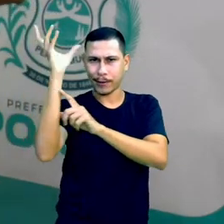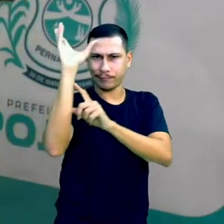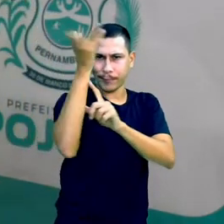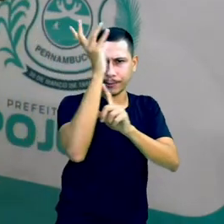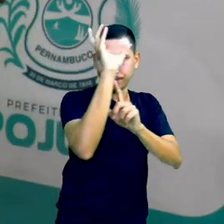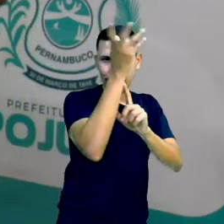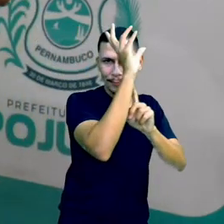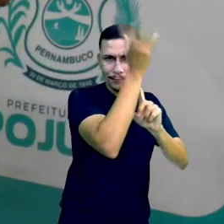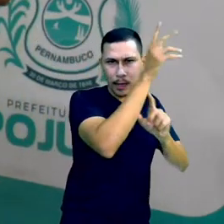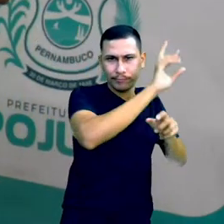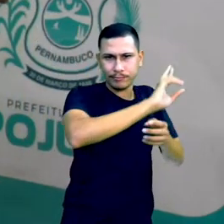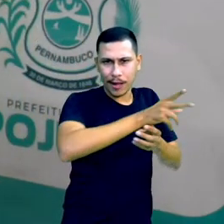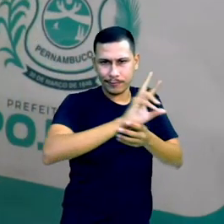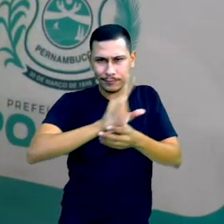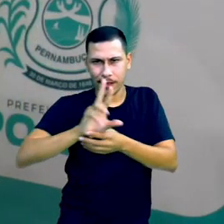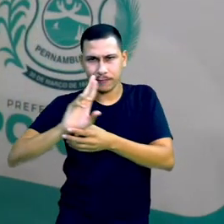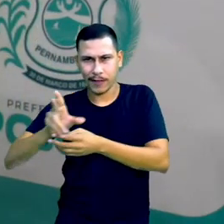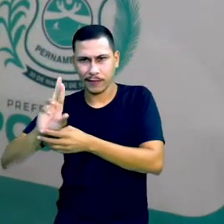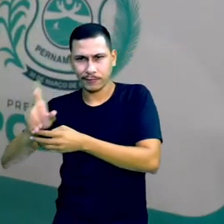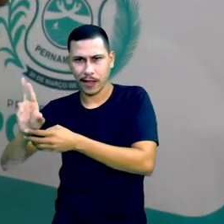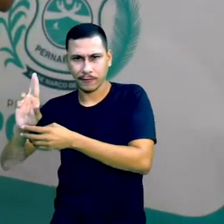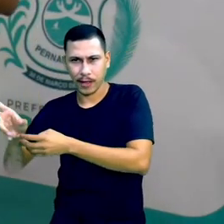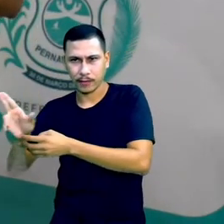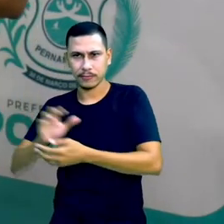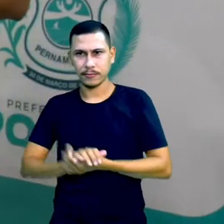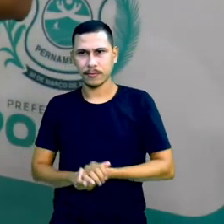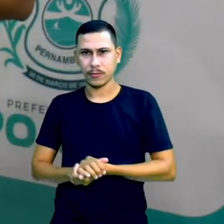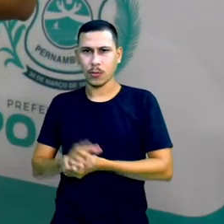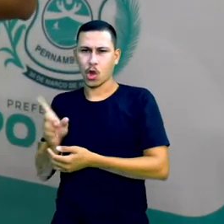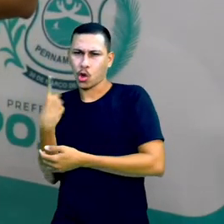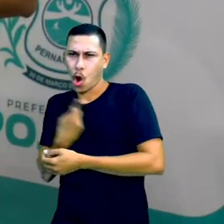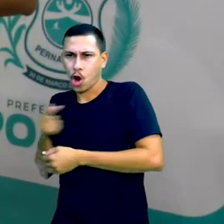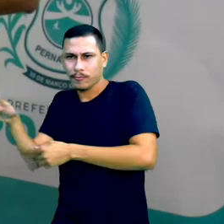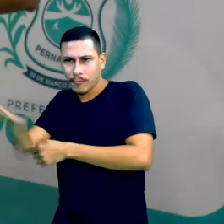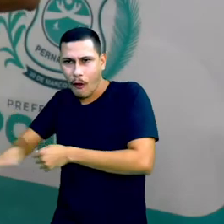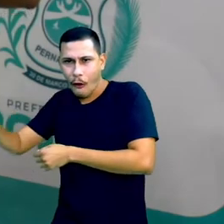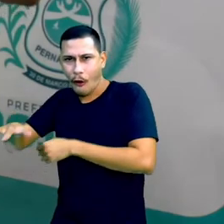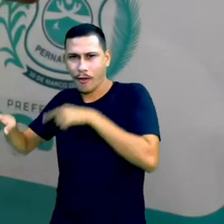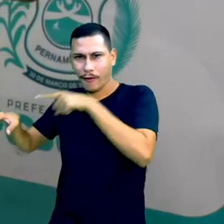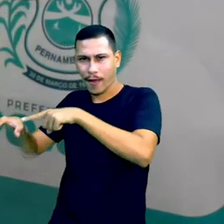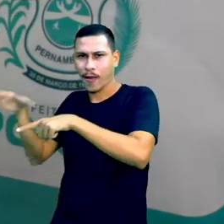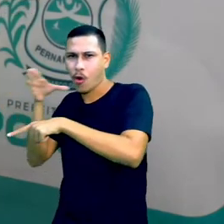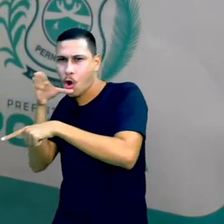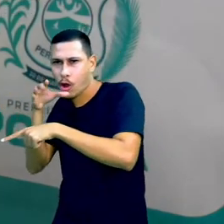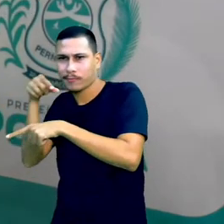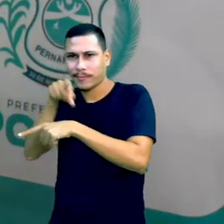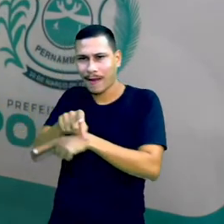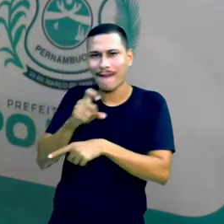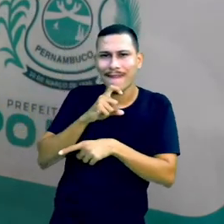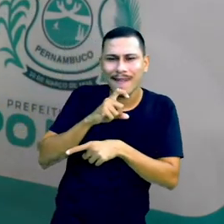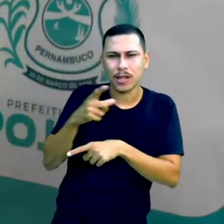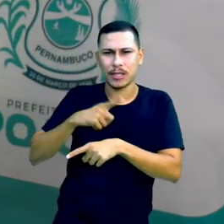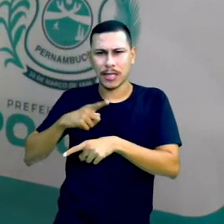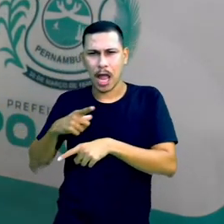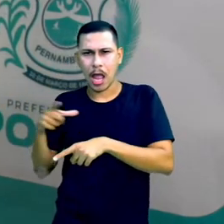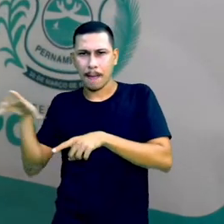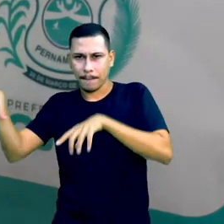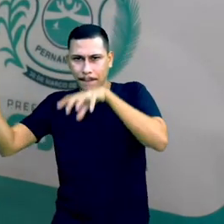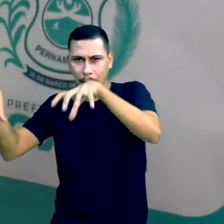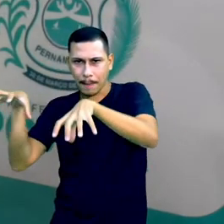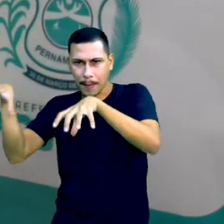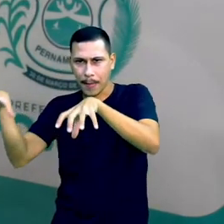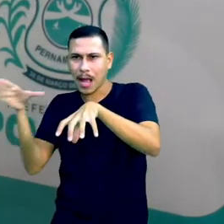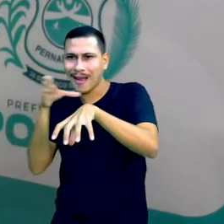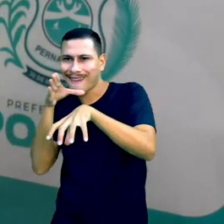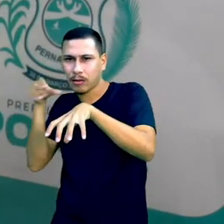para vocês, a gente está na área intertropical e na área temperada. Então, a gente vai ter aí áreas de clima muito